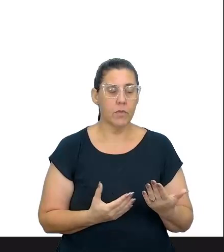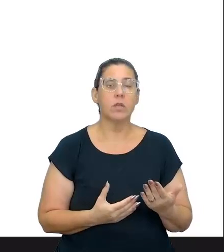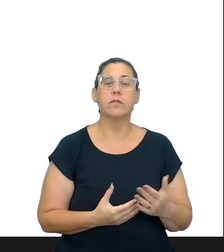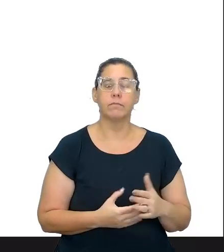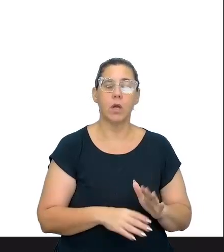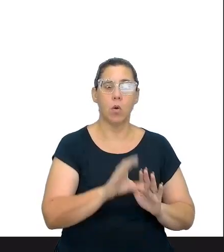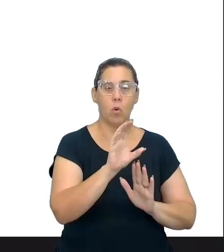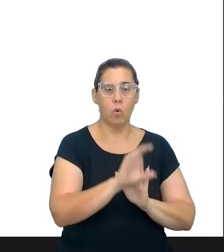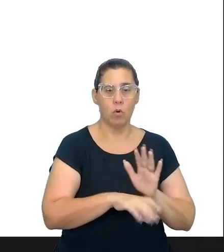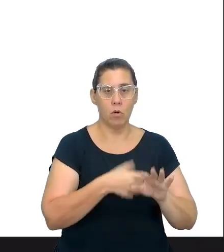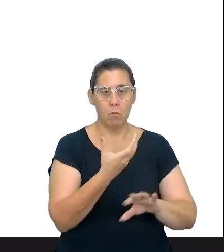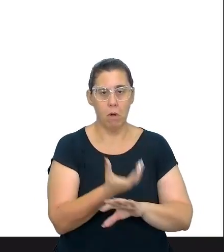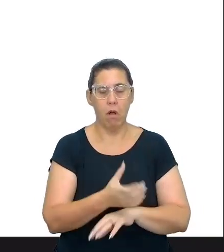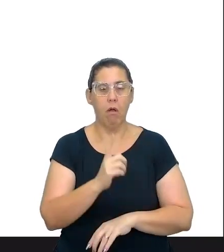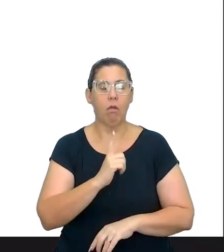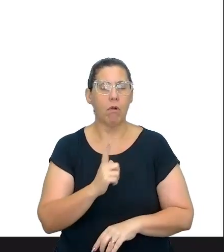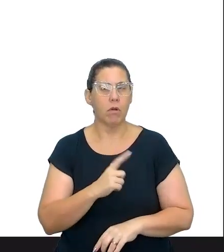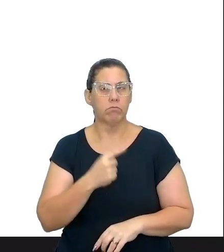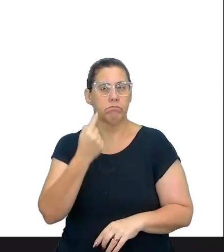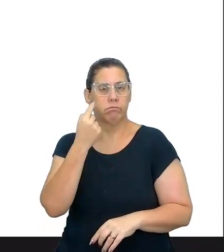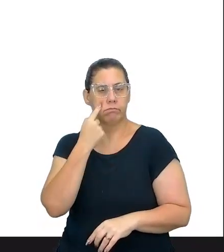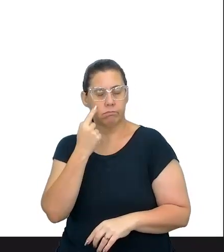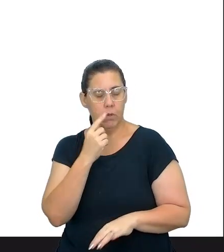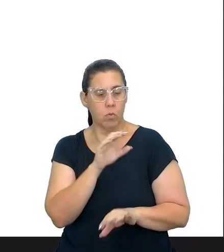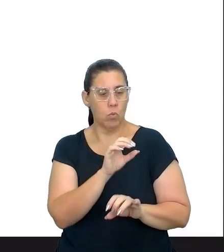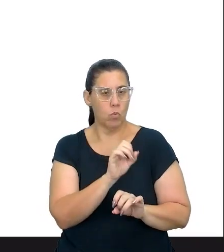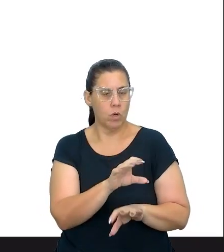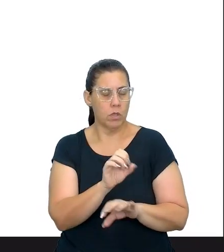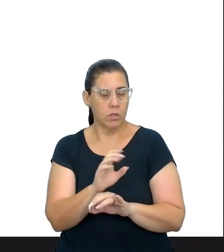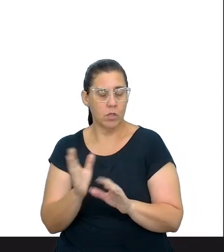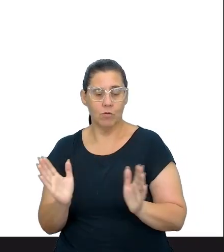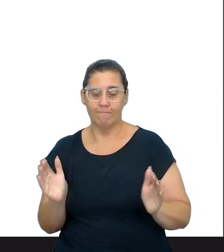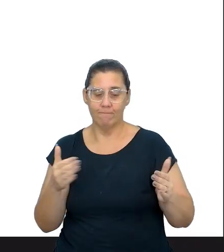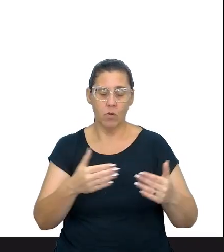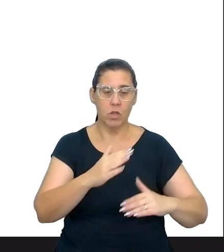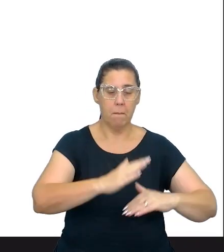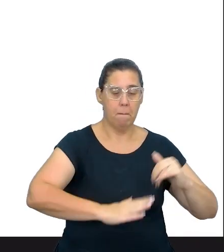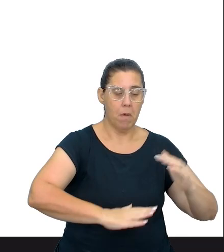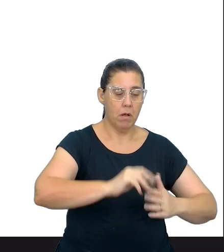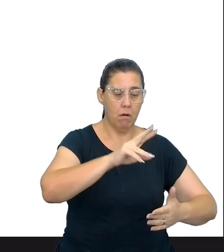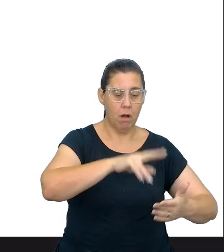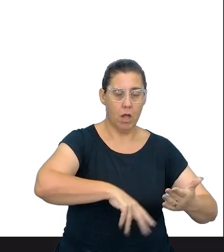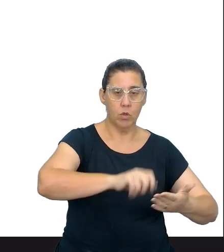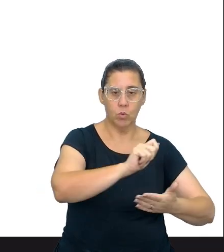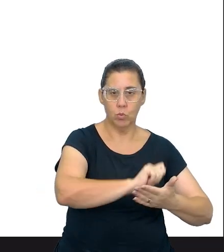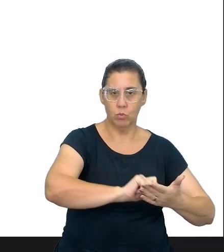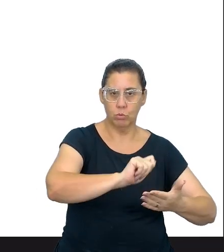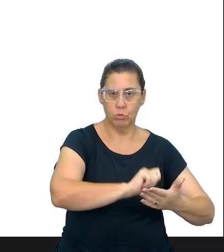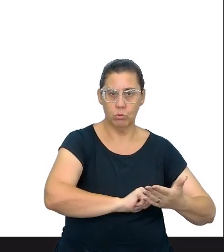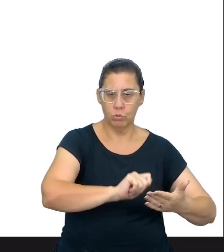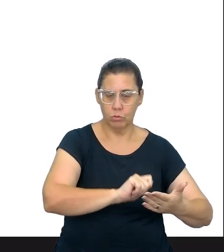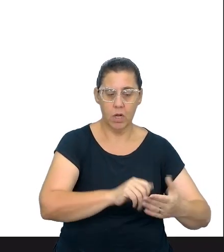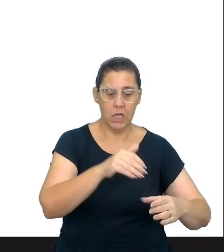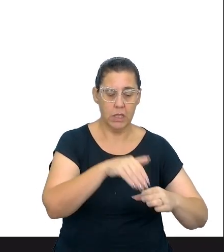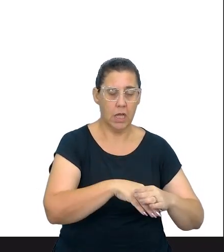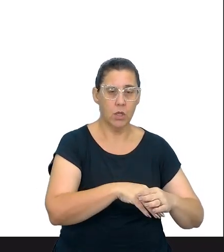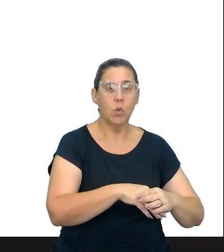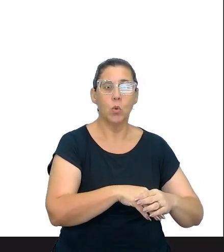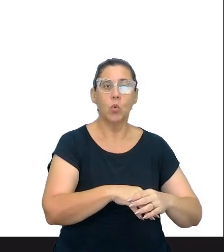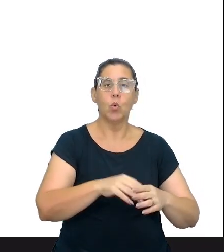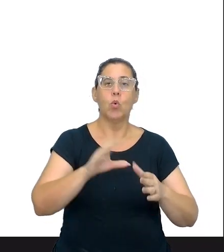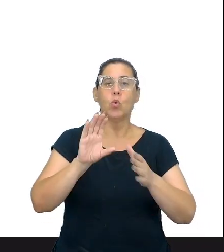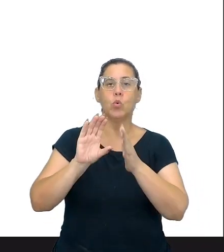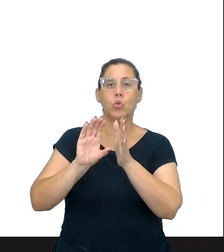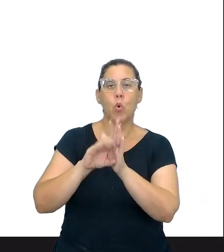paulista, ele também prevê o ensino voltado para práticas de leitura e escrita, ou seja, o ensino voltado dentro do contexto